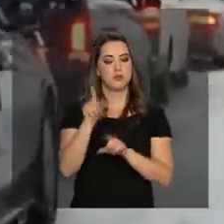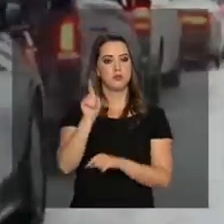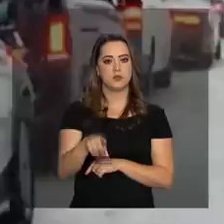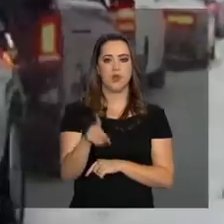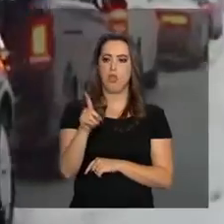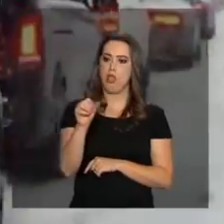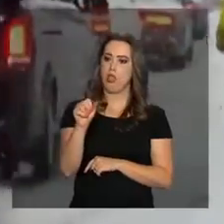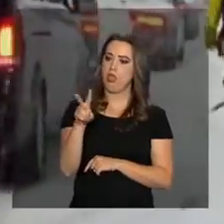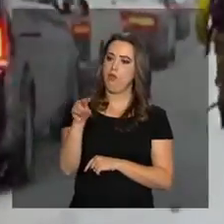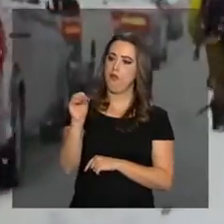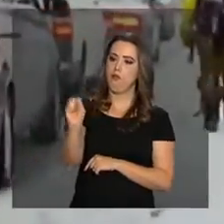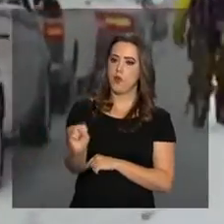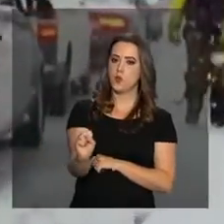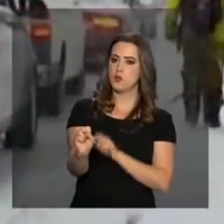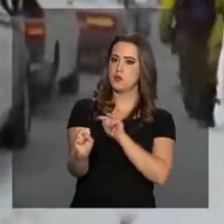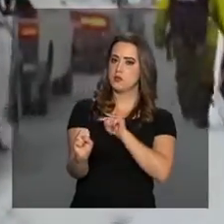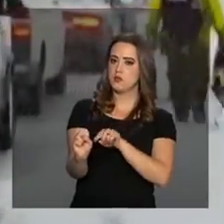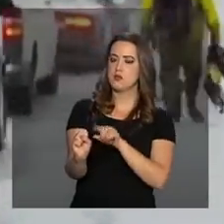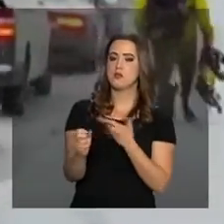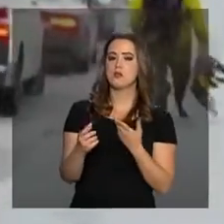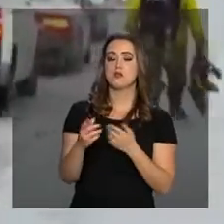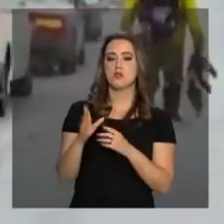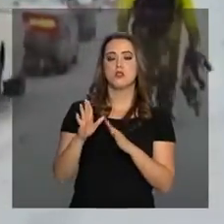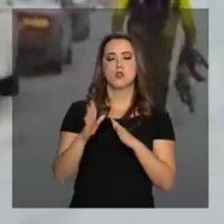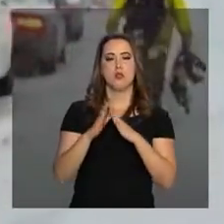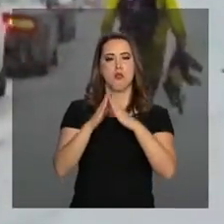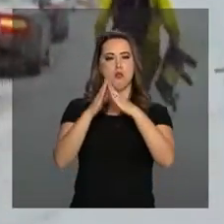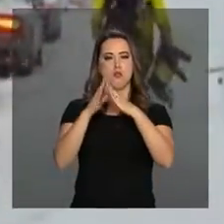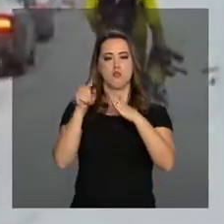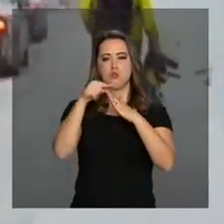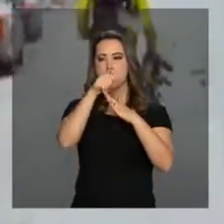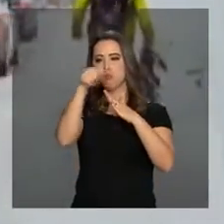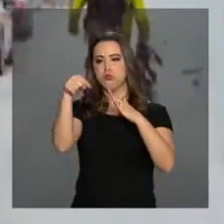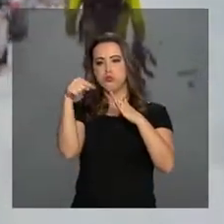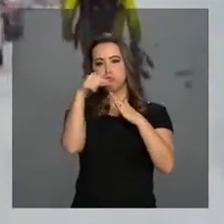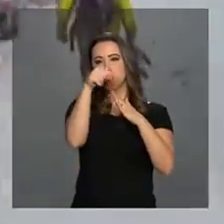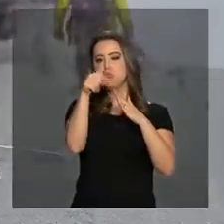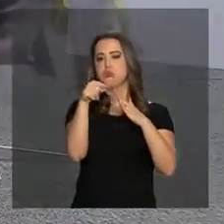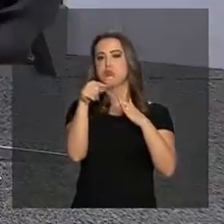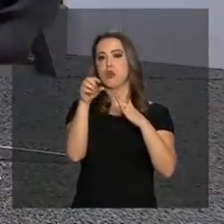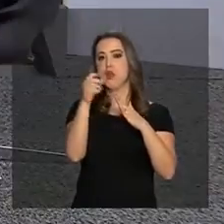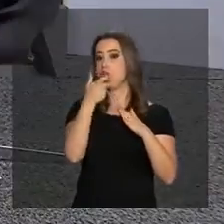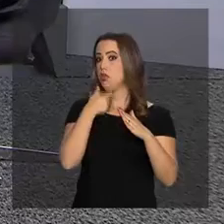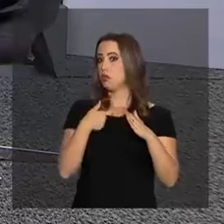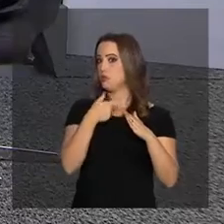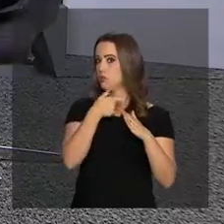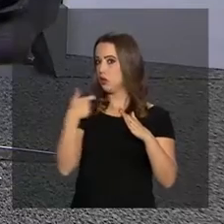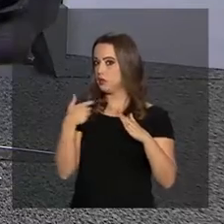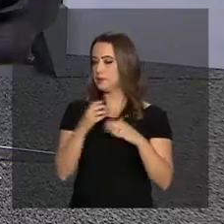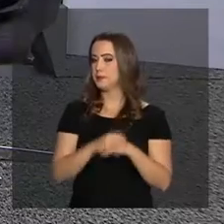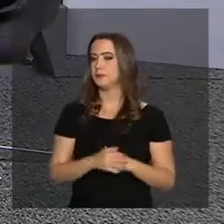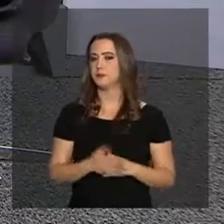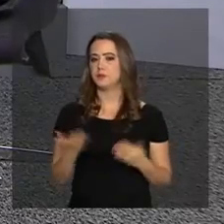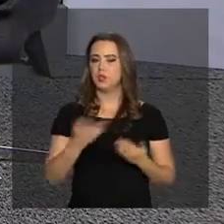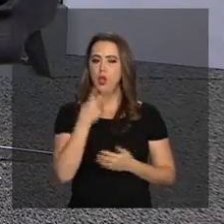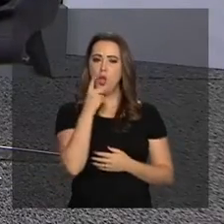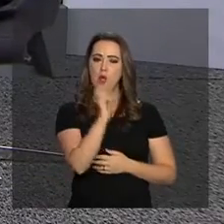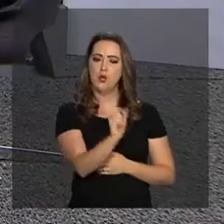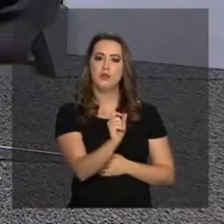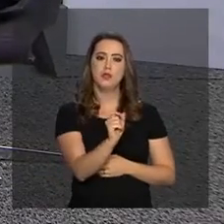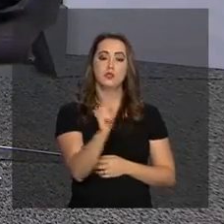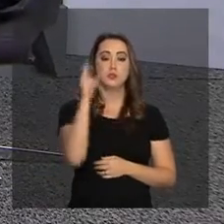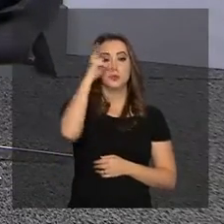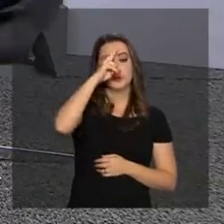Davos, nos Alpes Suíços. Agora, um pouquinho sobre a história do Fórum Econômico